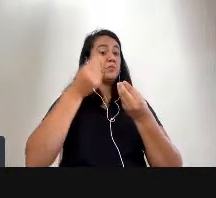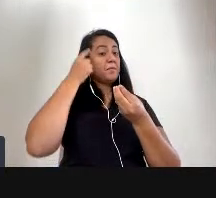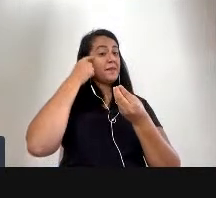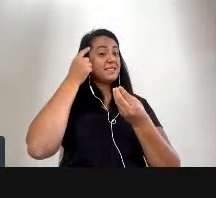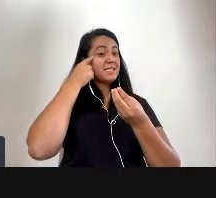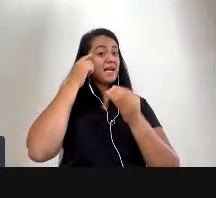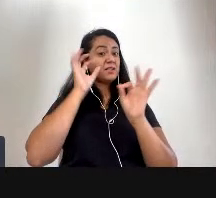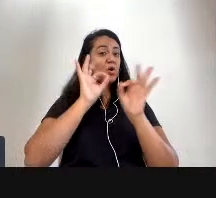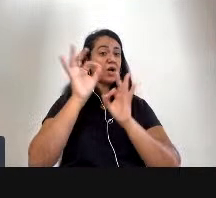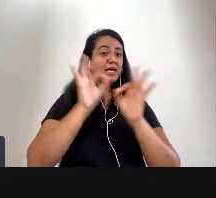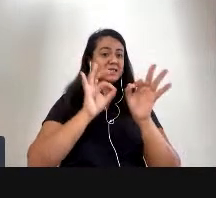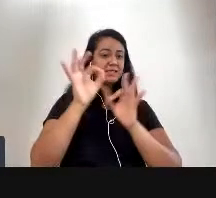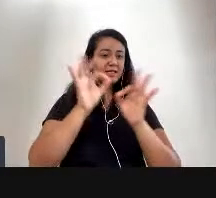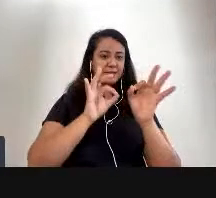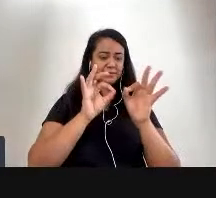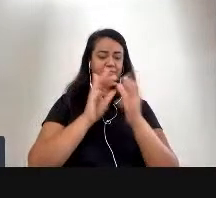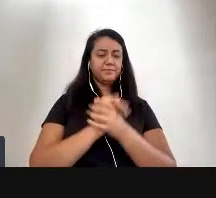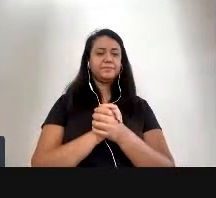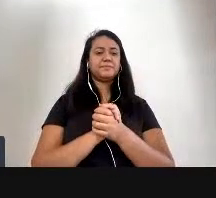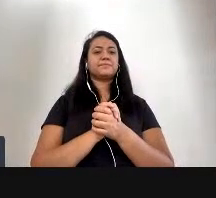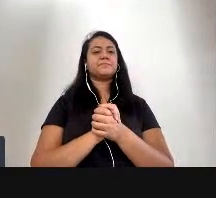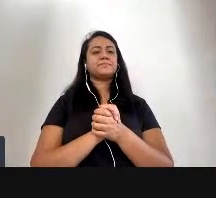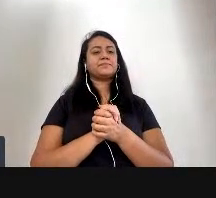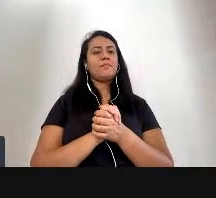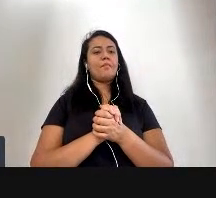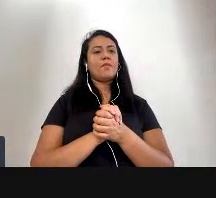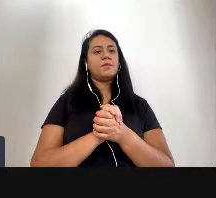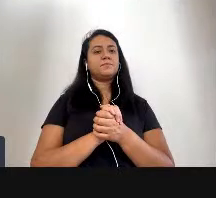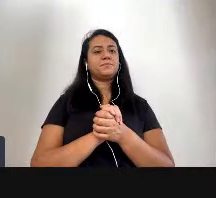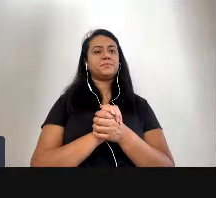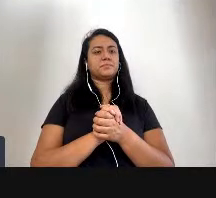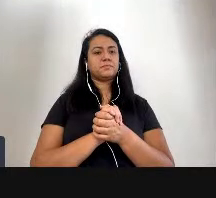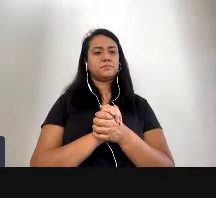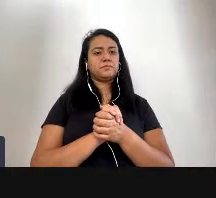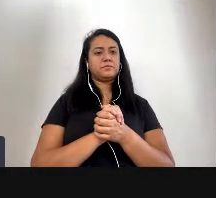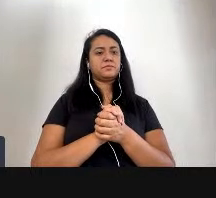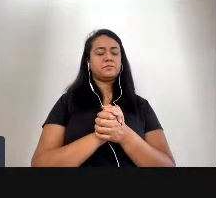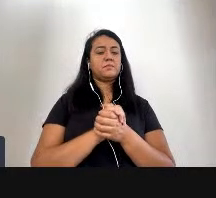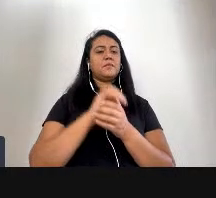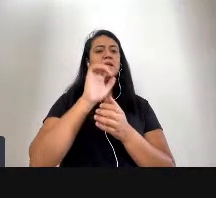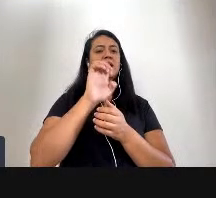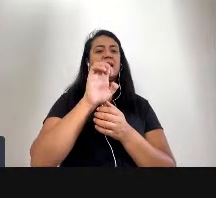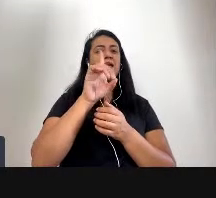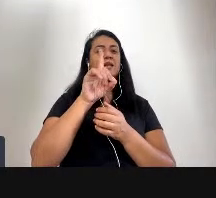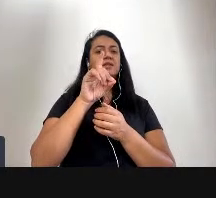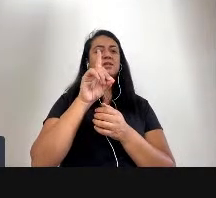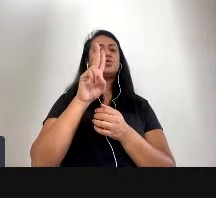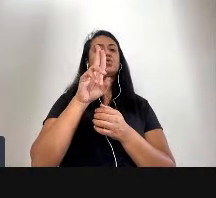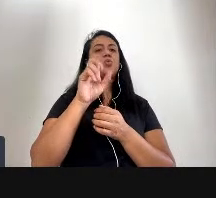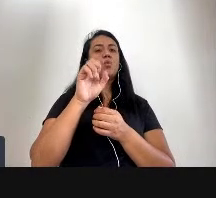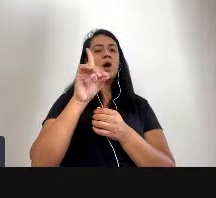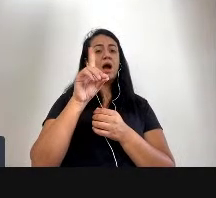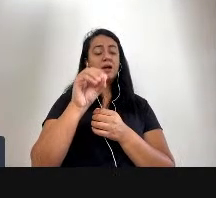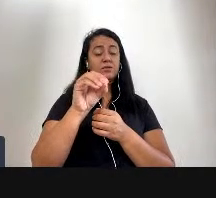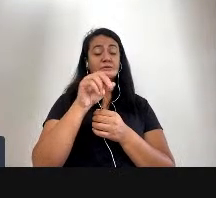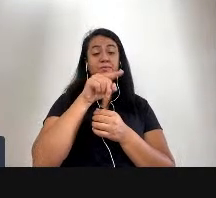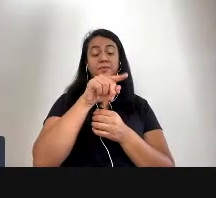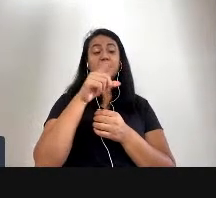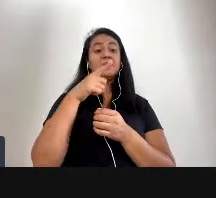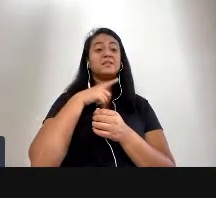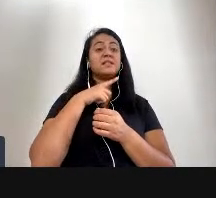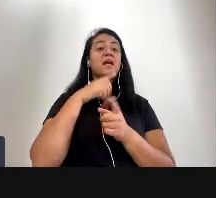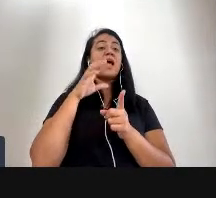e o Eduardo Steichen ele teve uma a